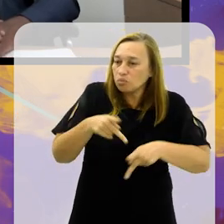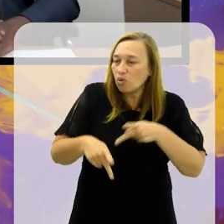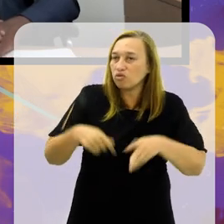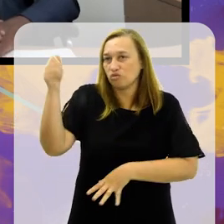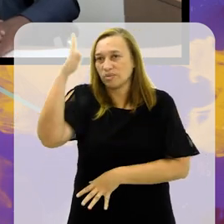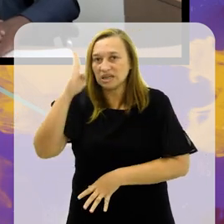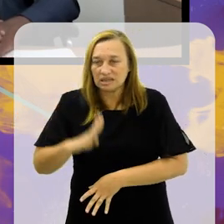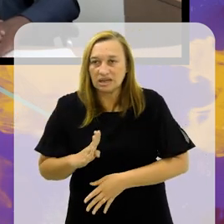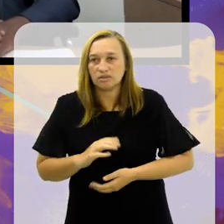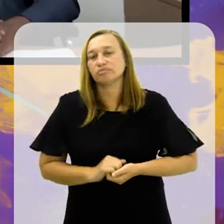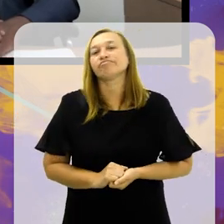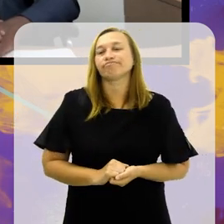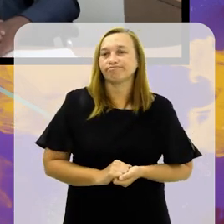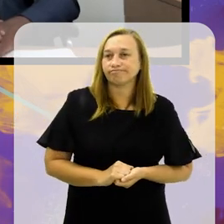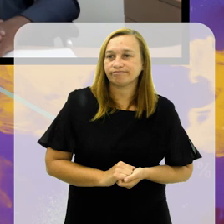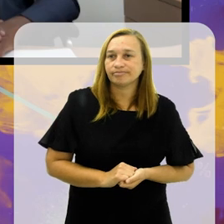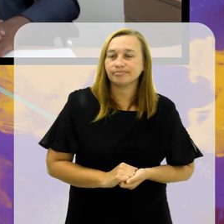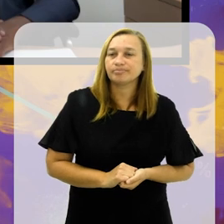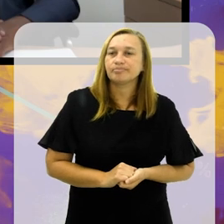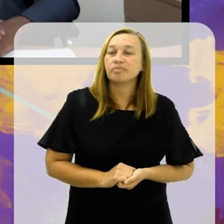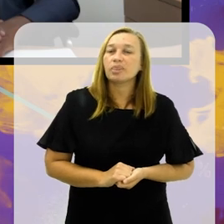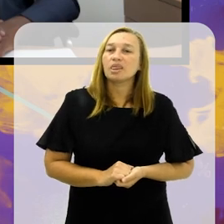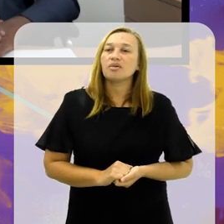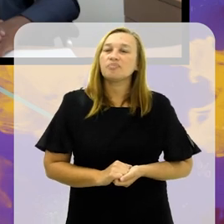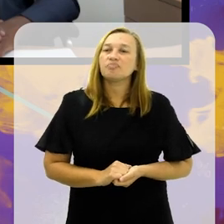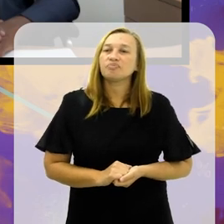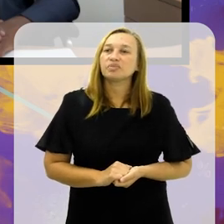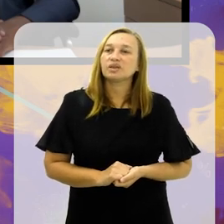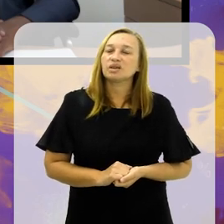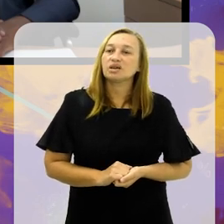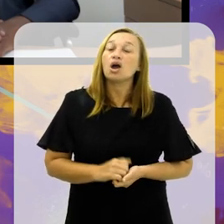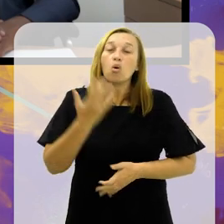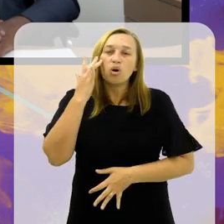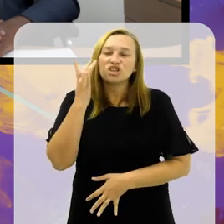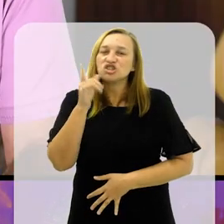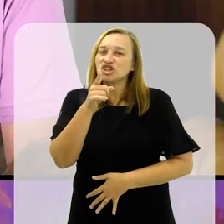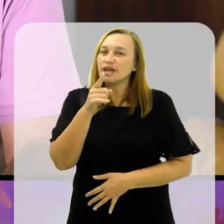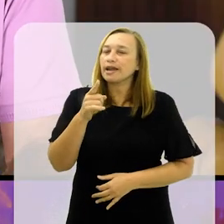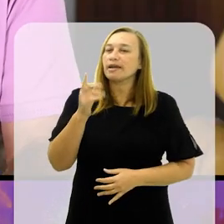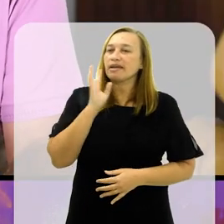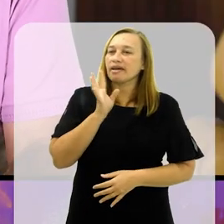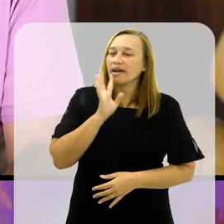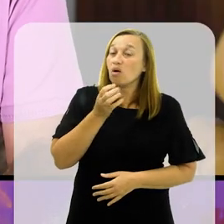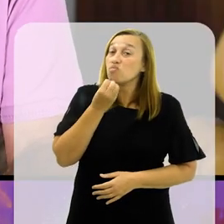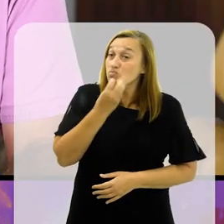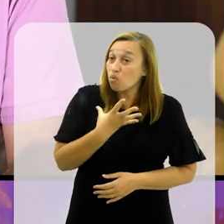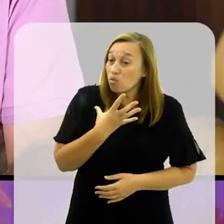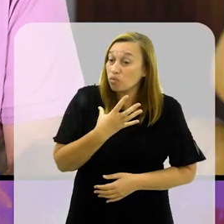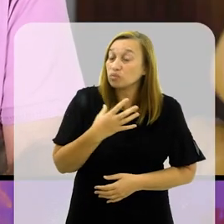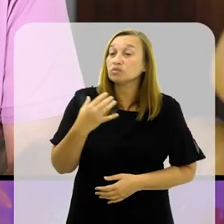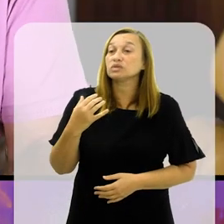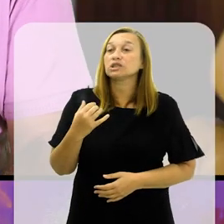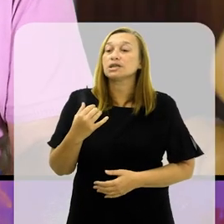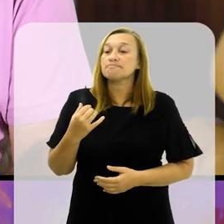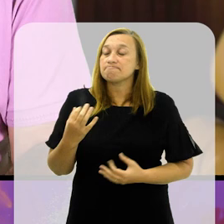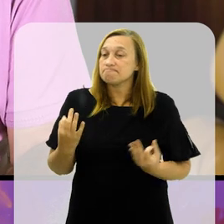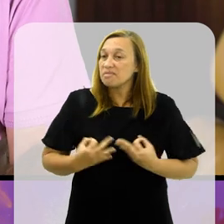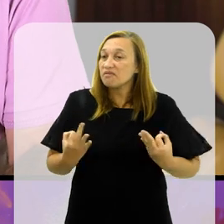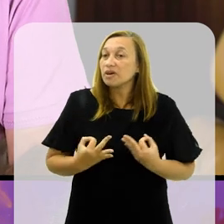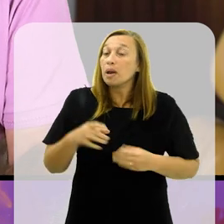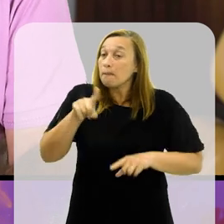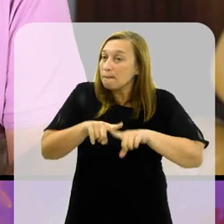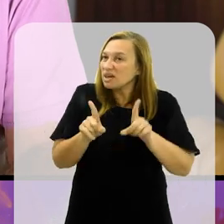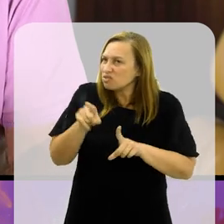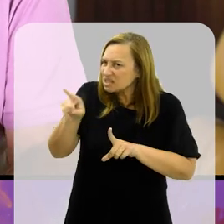iniciativa que a Suderge teve, através do seu comando, da sua presidência, eu achei muito bacana, muito pertinente e